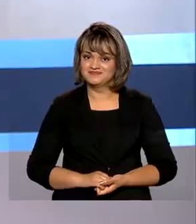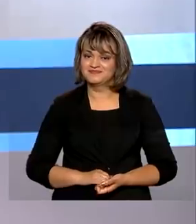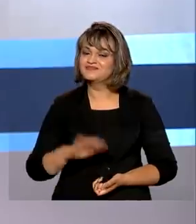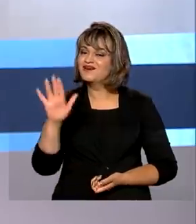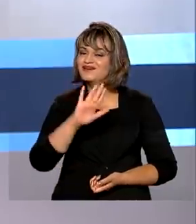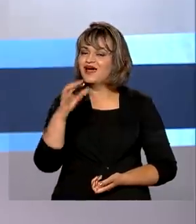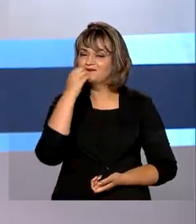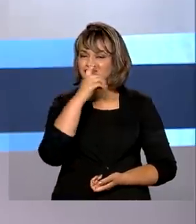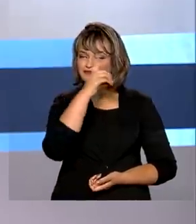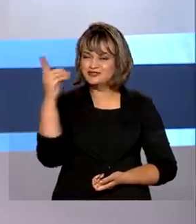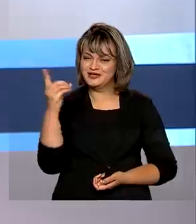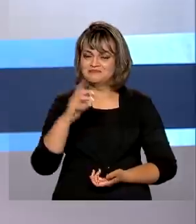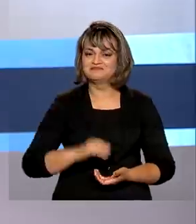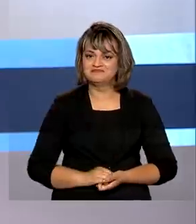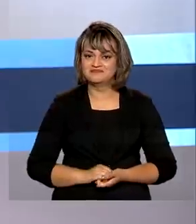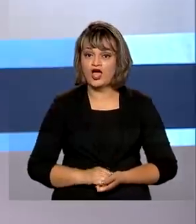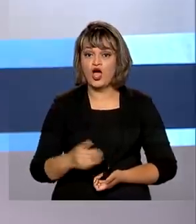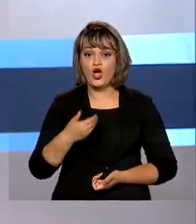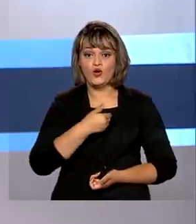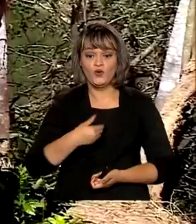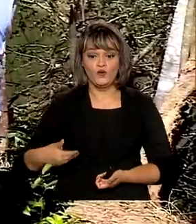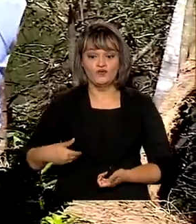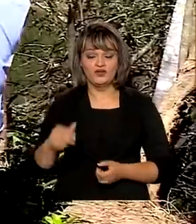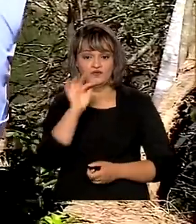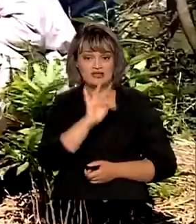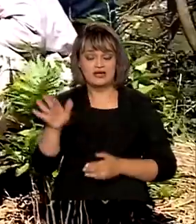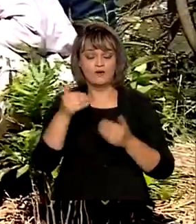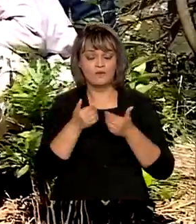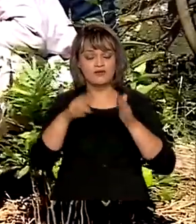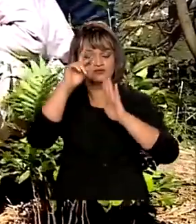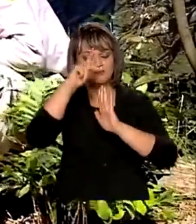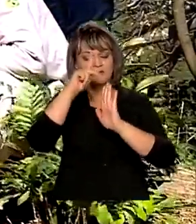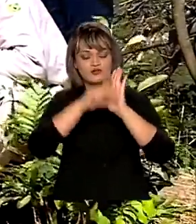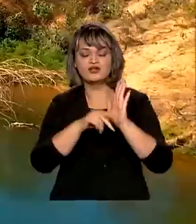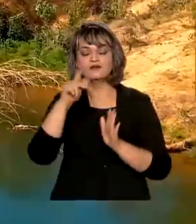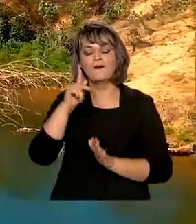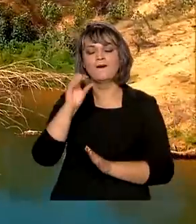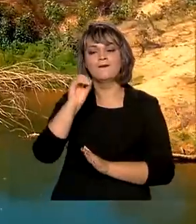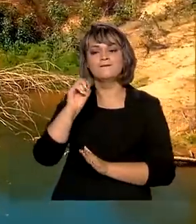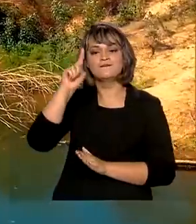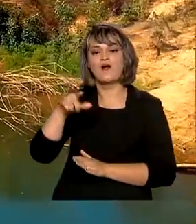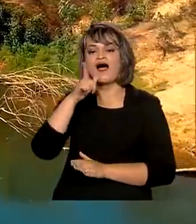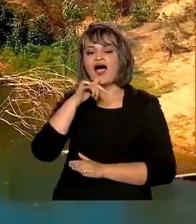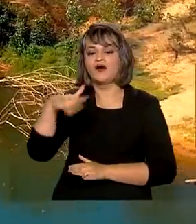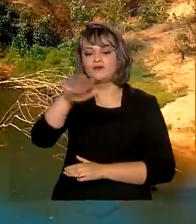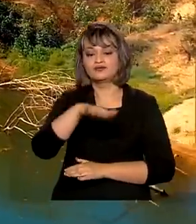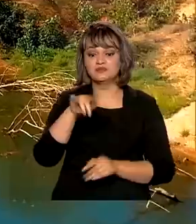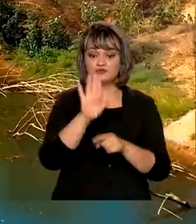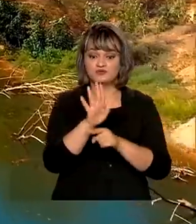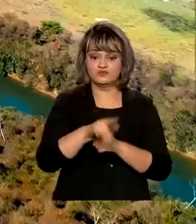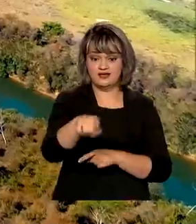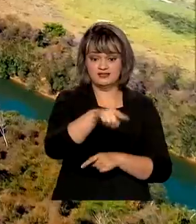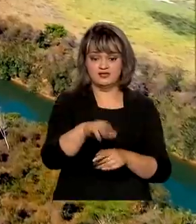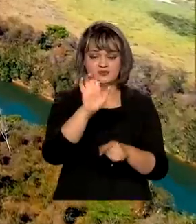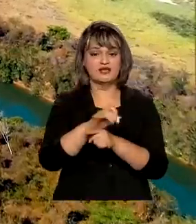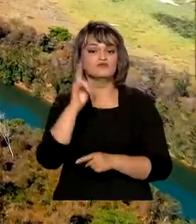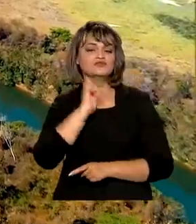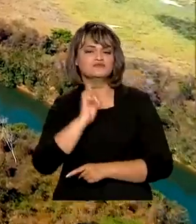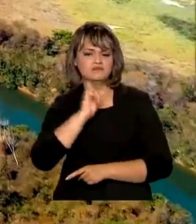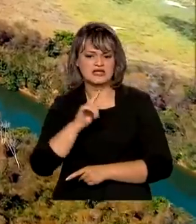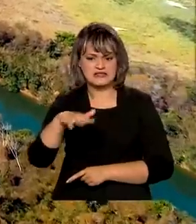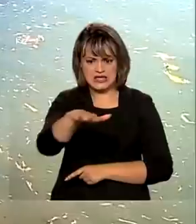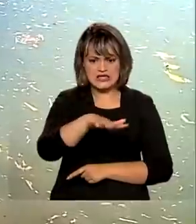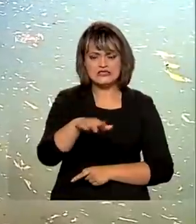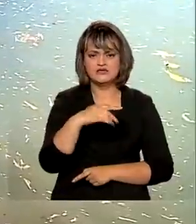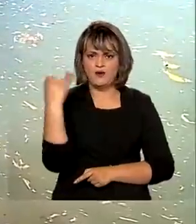Olá, bom dia. Governo Federal lança projeto Proáguas, que vai recuperar o rio Urucuia em Minas Gerais, um dos mais